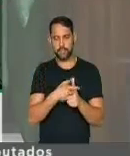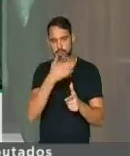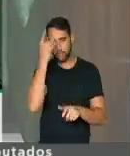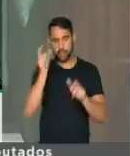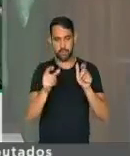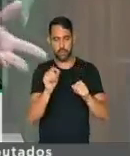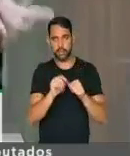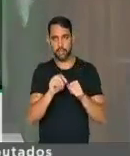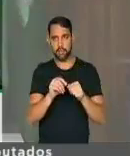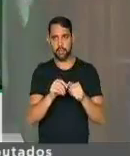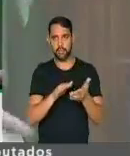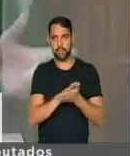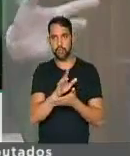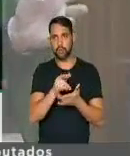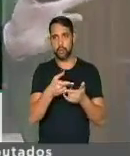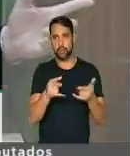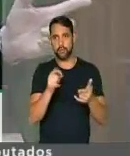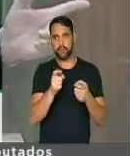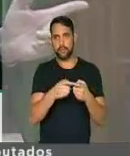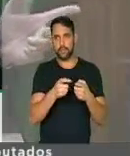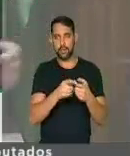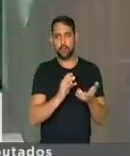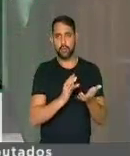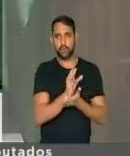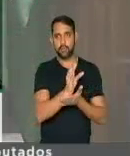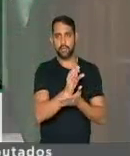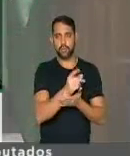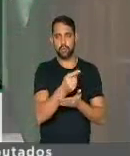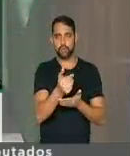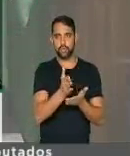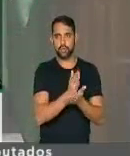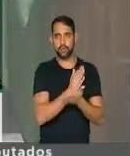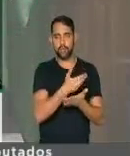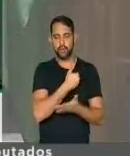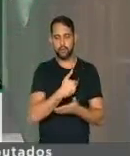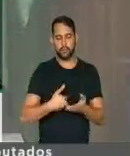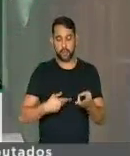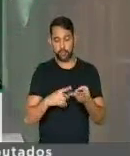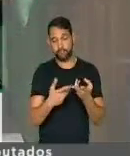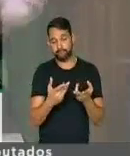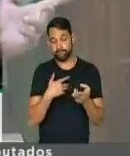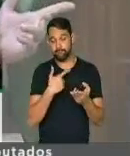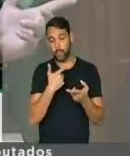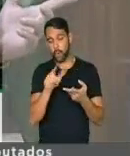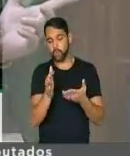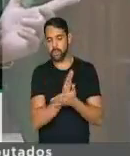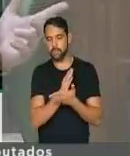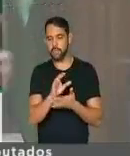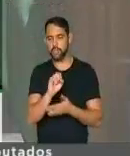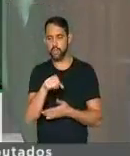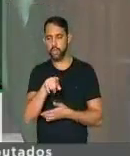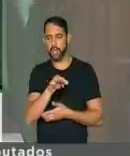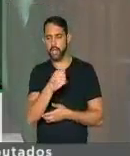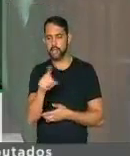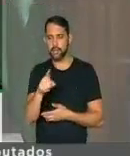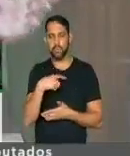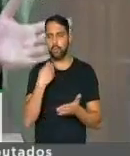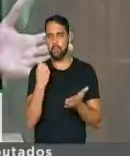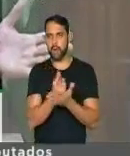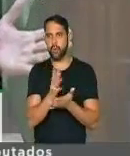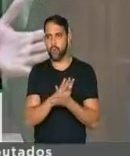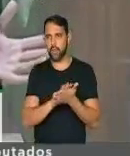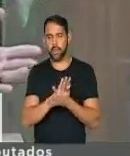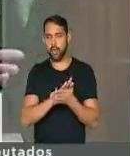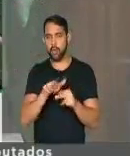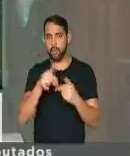pessoas que emitiram a nota fiscal e que não repassaram os recursos para os cofres públicos. Fora a sonegação, que é um